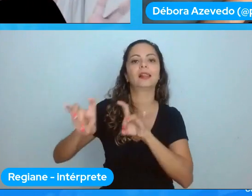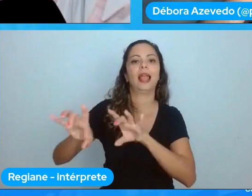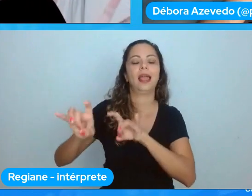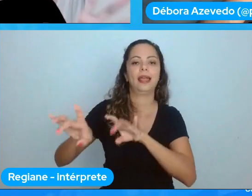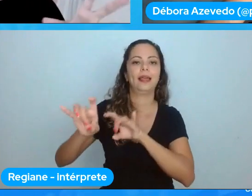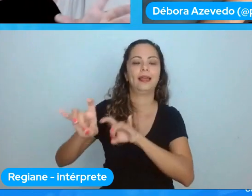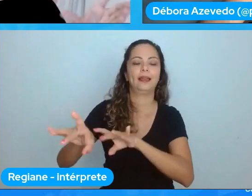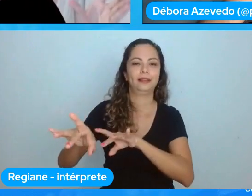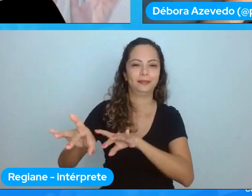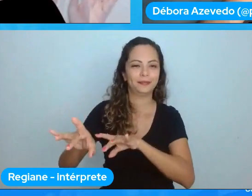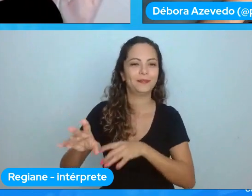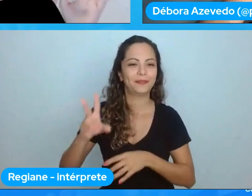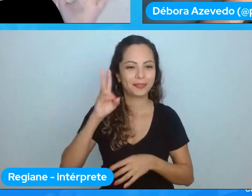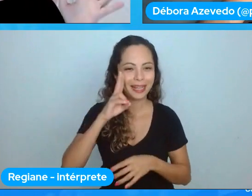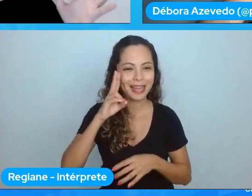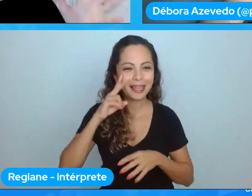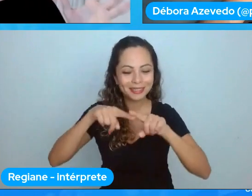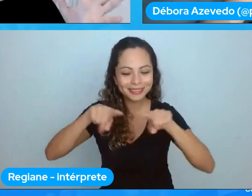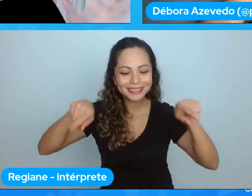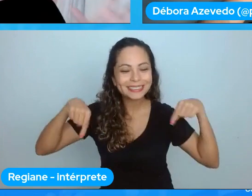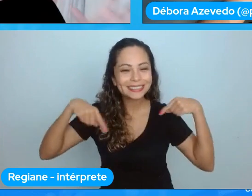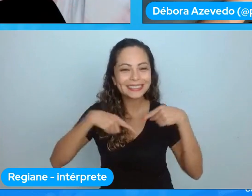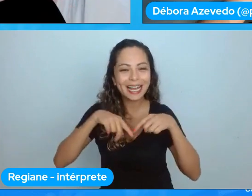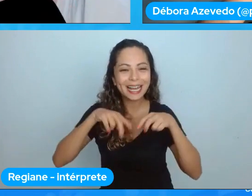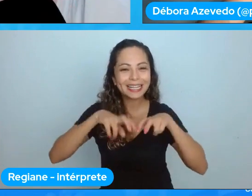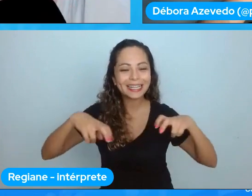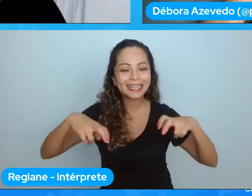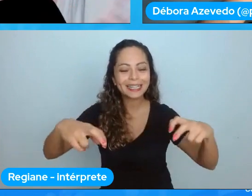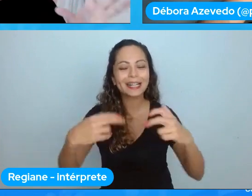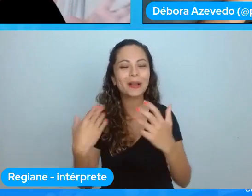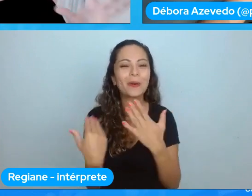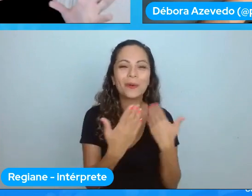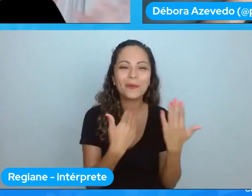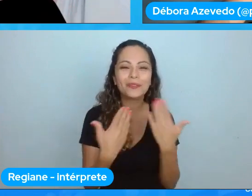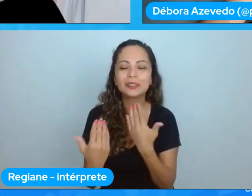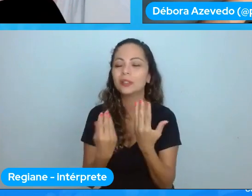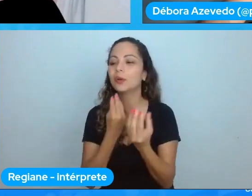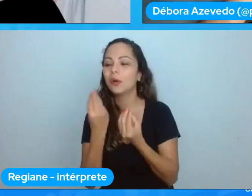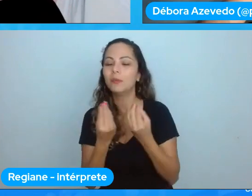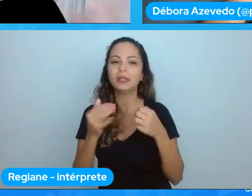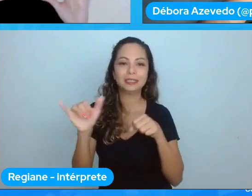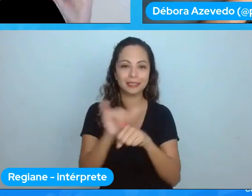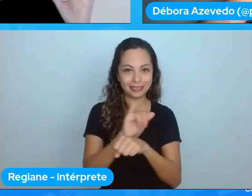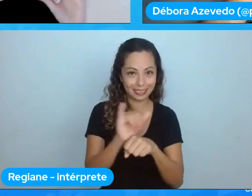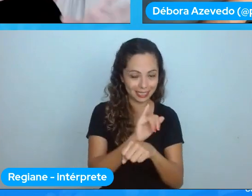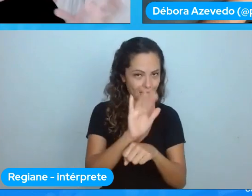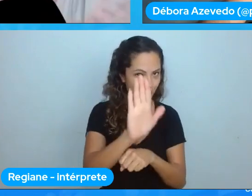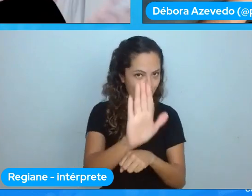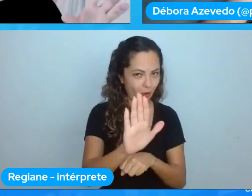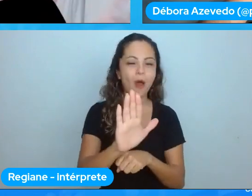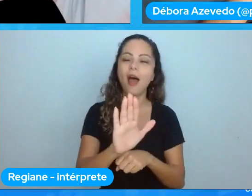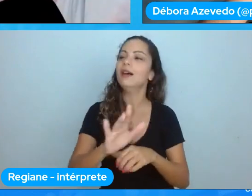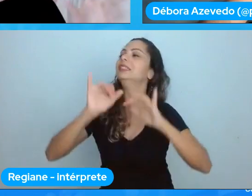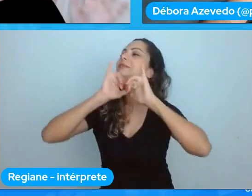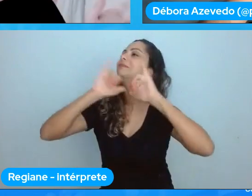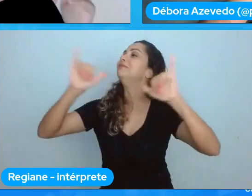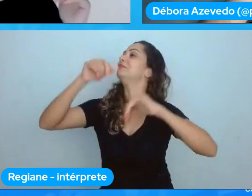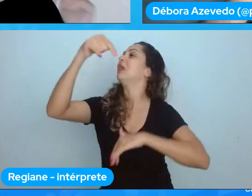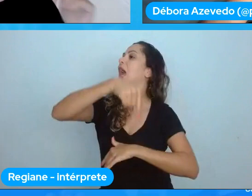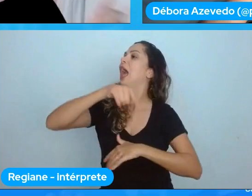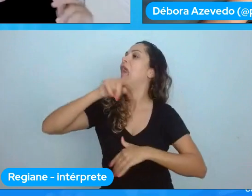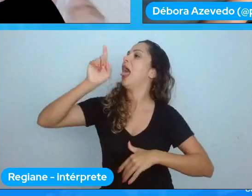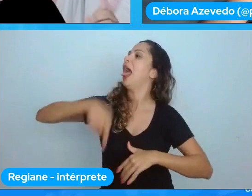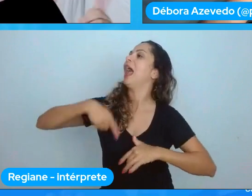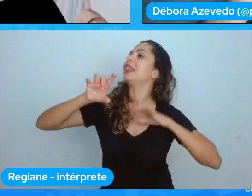memória a gente na sala conversando sobre isso a gente falou vamos montar um plano de ação a gente fala que é técnico depois que todo mundo entrou